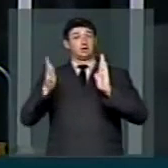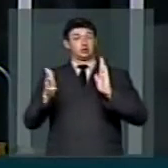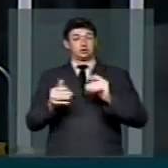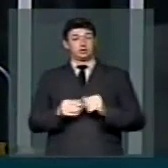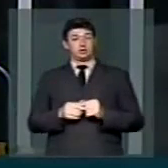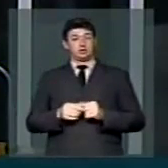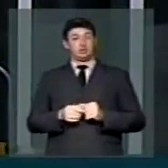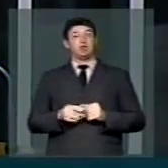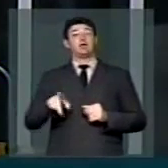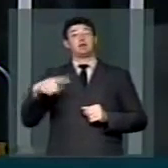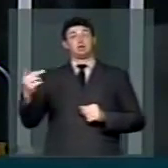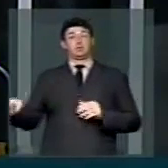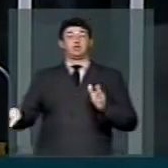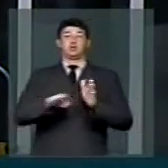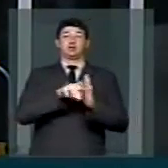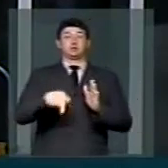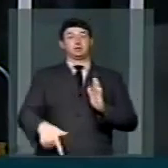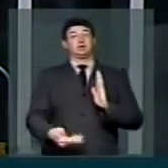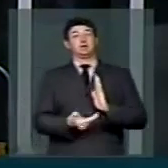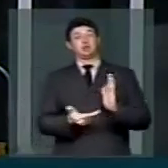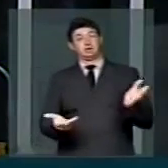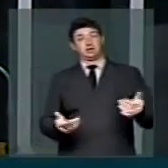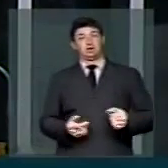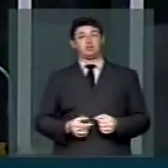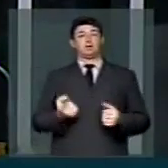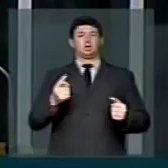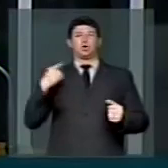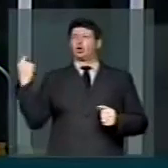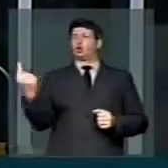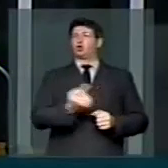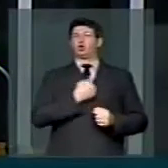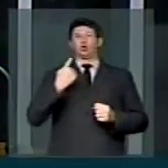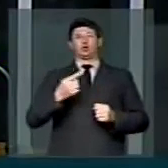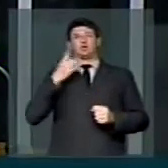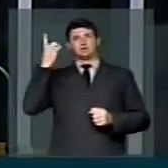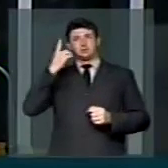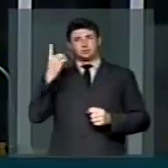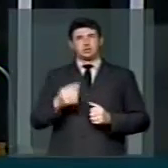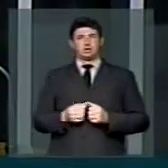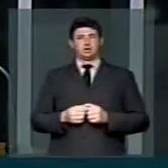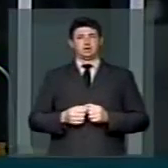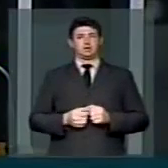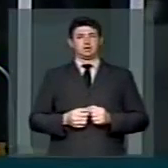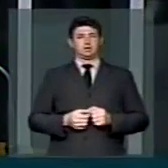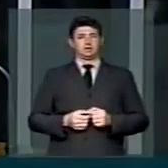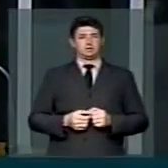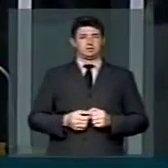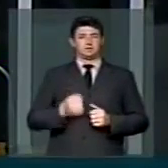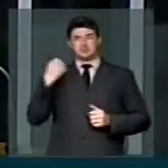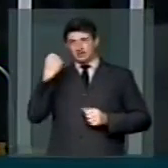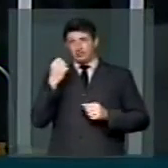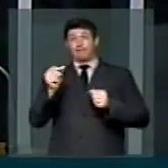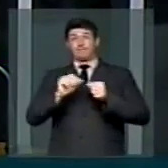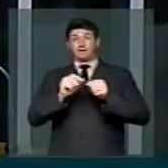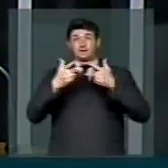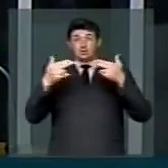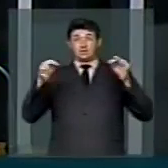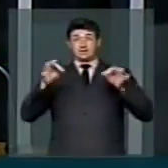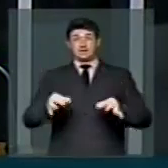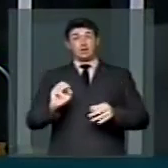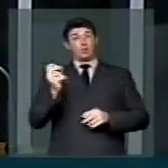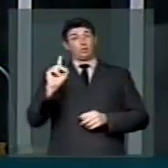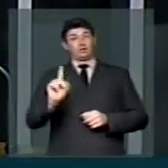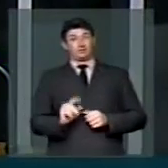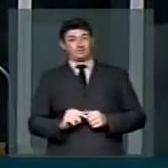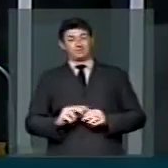depois virá para a Câmara. Caberá a todos nós, parlamentarmos, fazermos a coisa certa ou não.